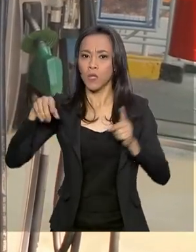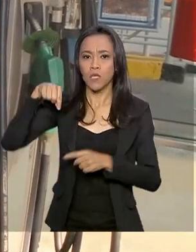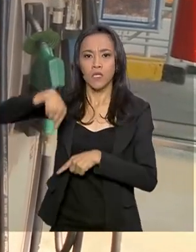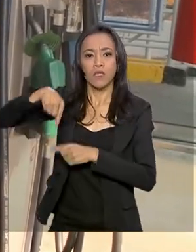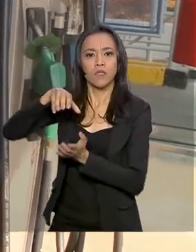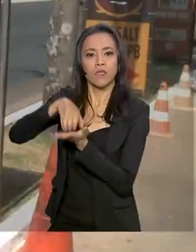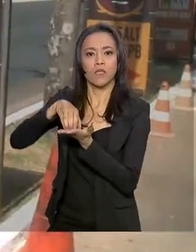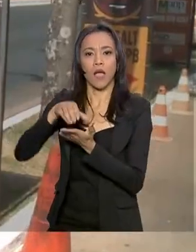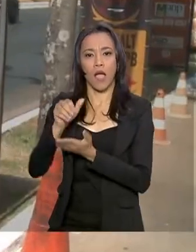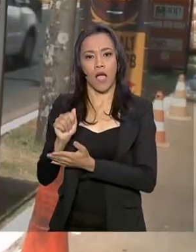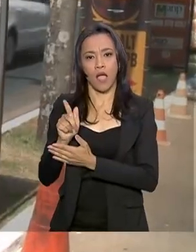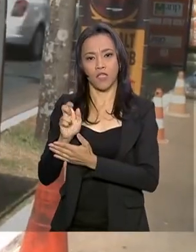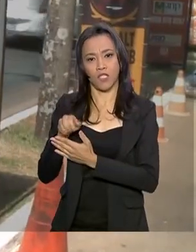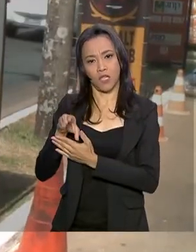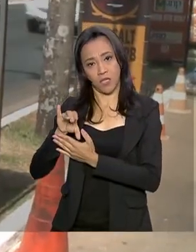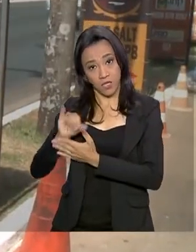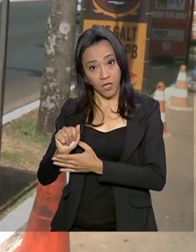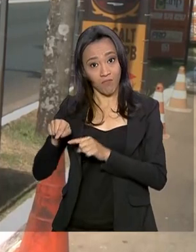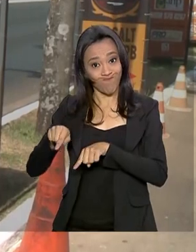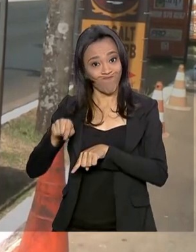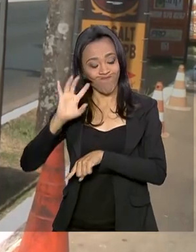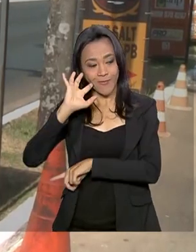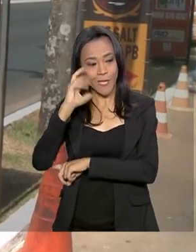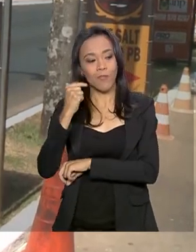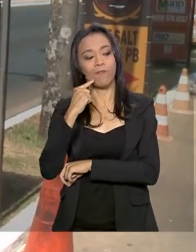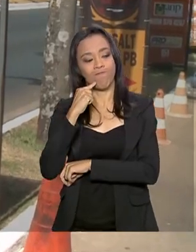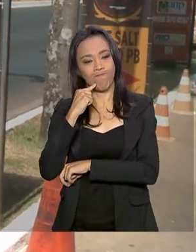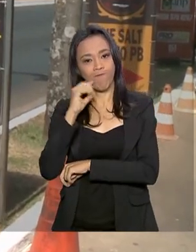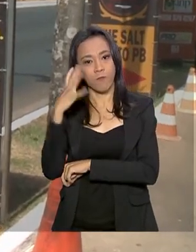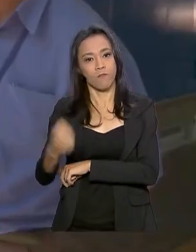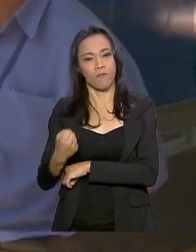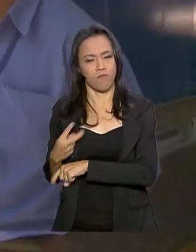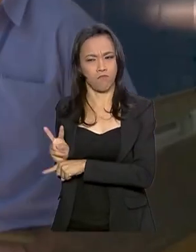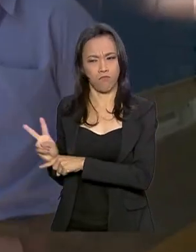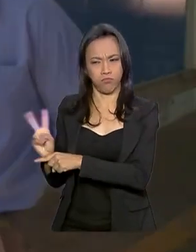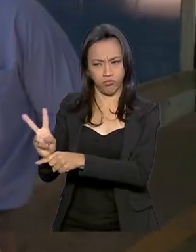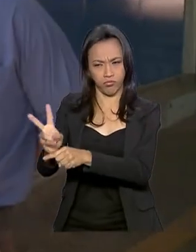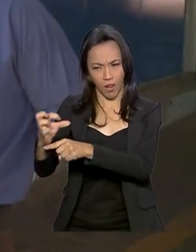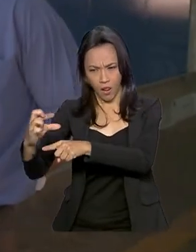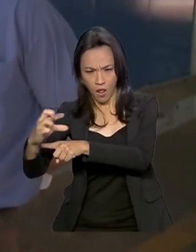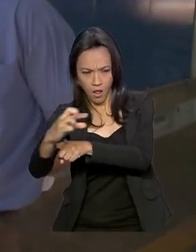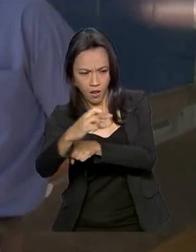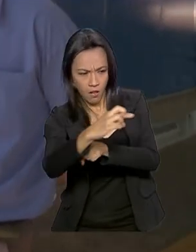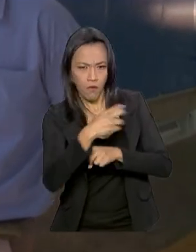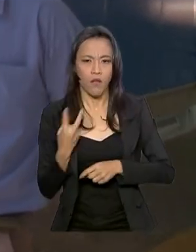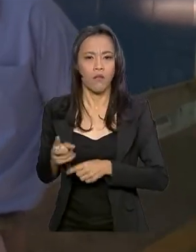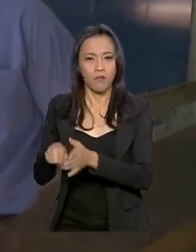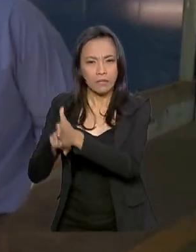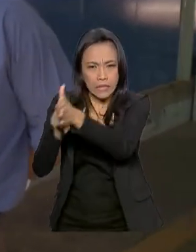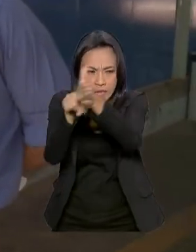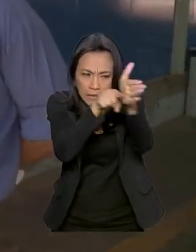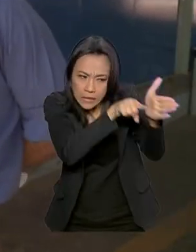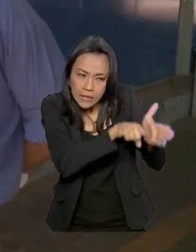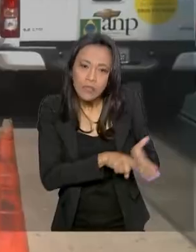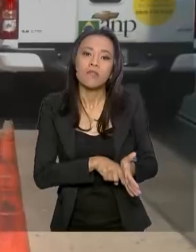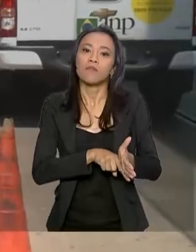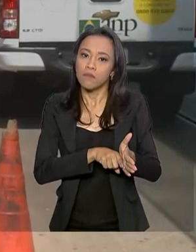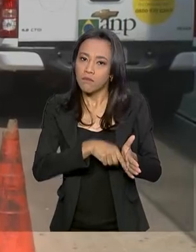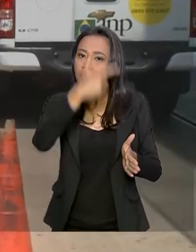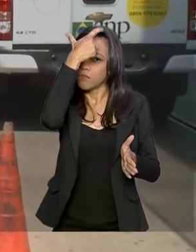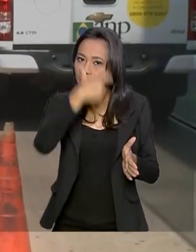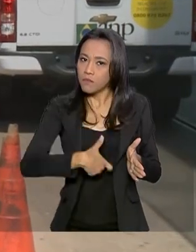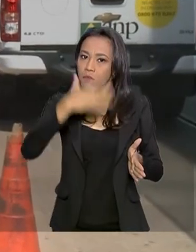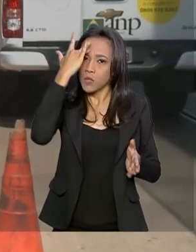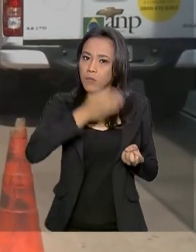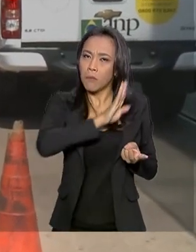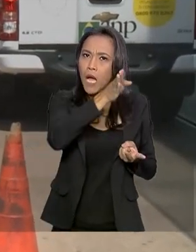Gás Natural e Biocombustíveis resolveu intensificar a fiscalização nos postos de combustíveis da região. Fiscais percorreram nesta quinta